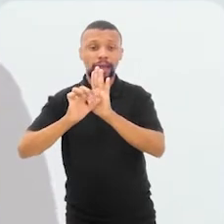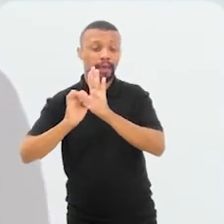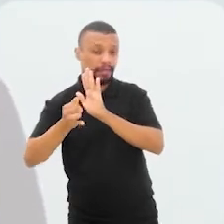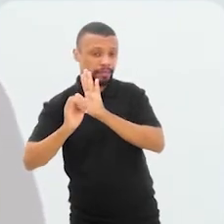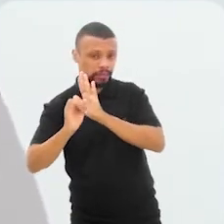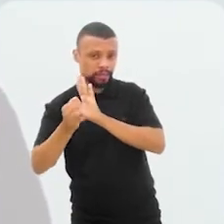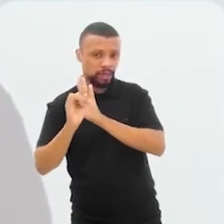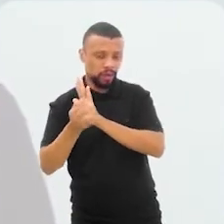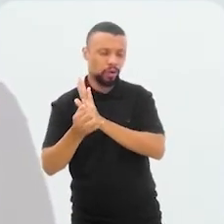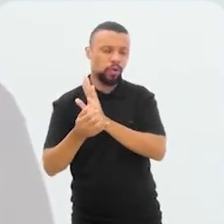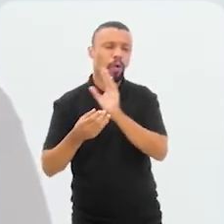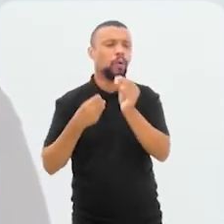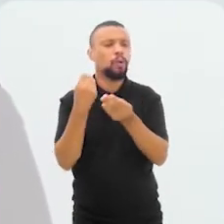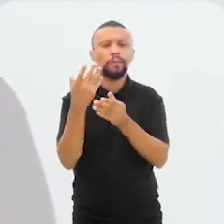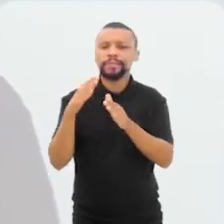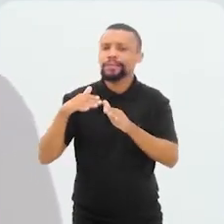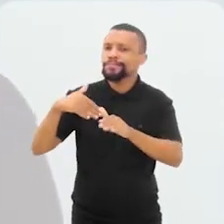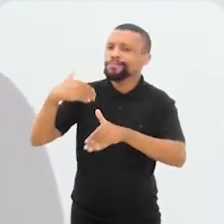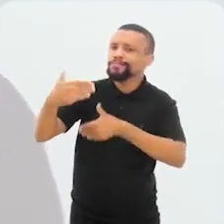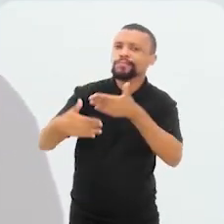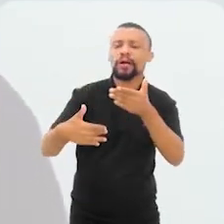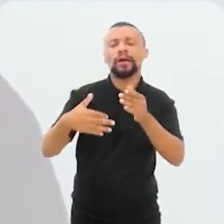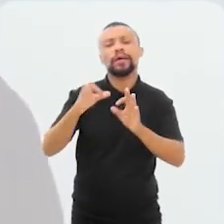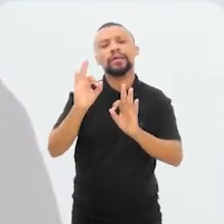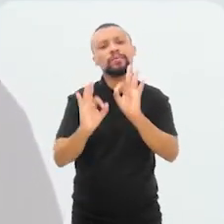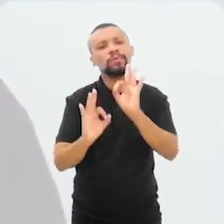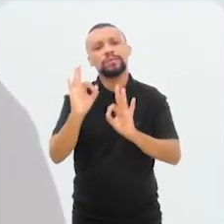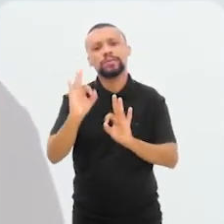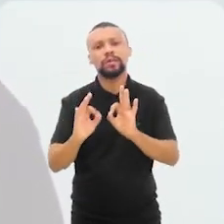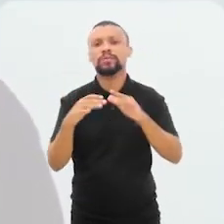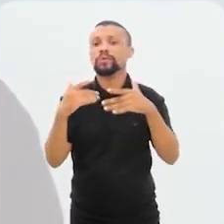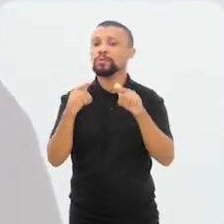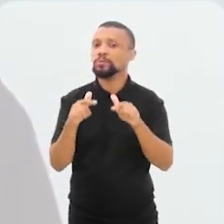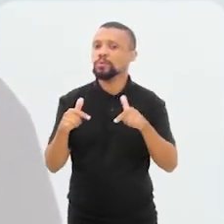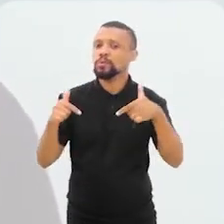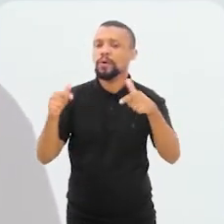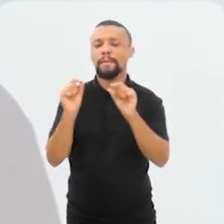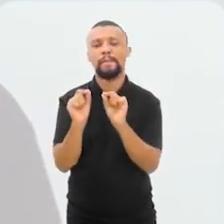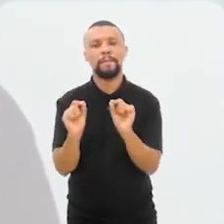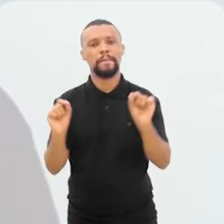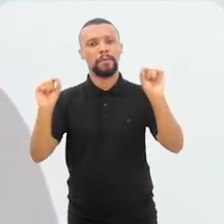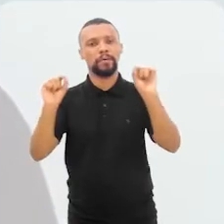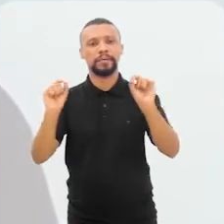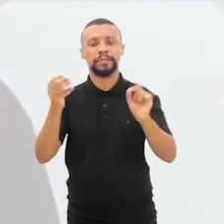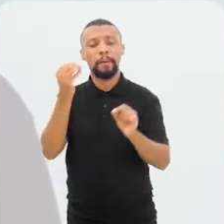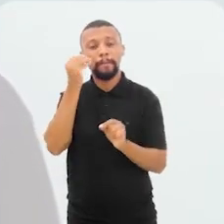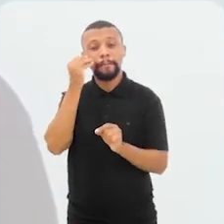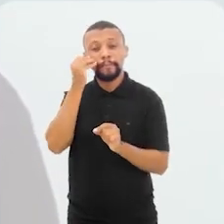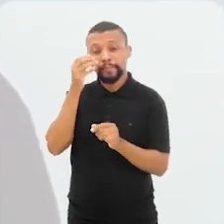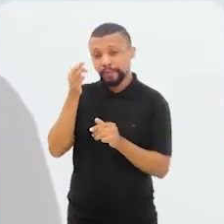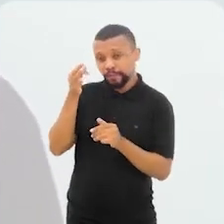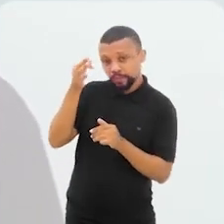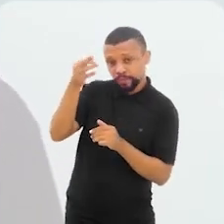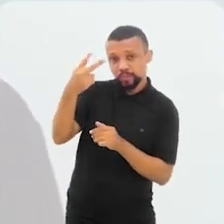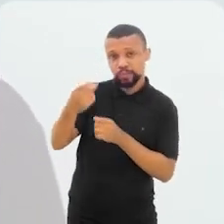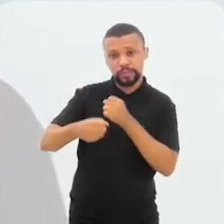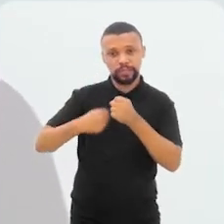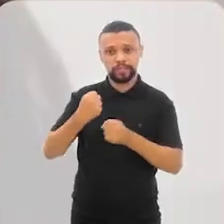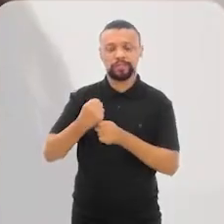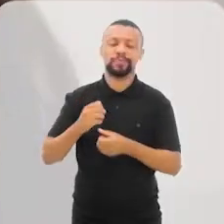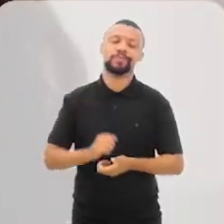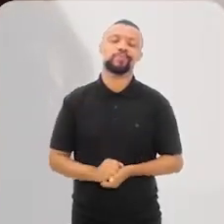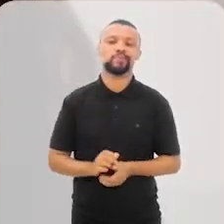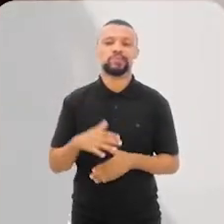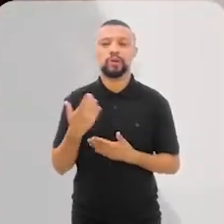Como está se desdobrando esse projeto? Quais são os tempos e movimentos que estão previstos para os próximos dois anos? É